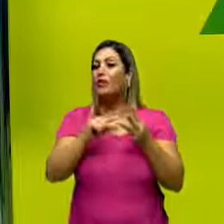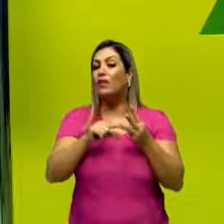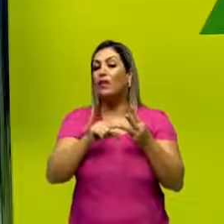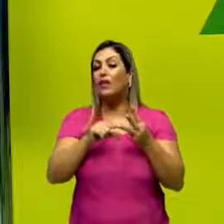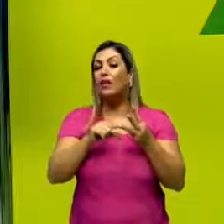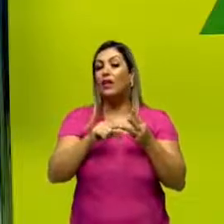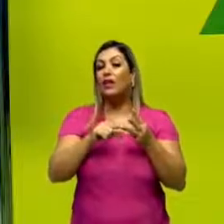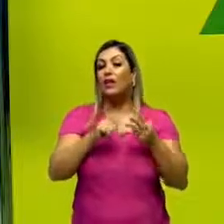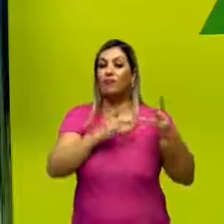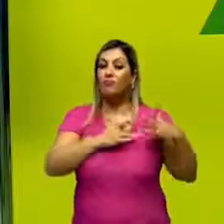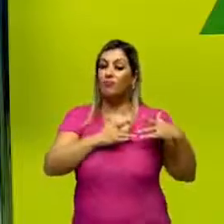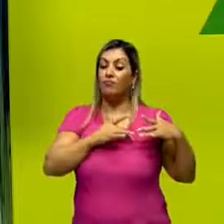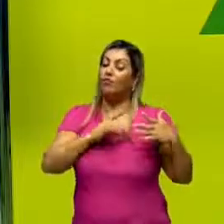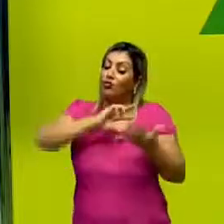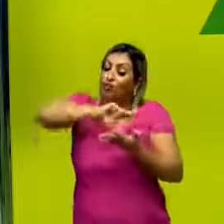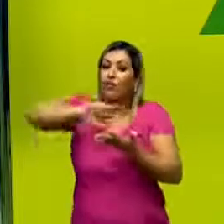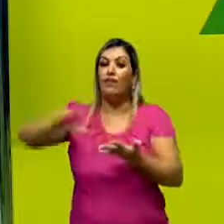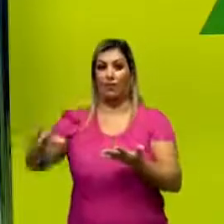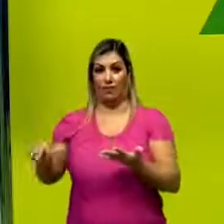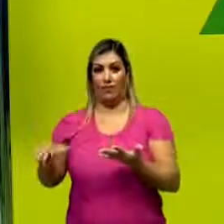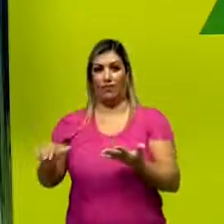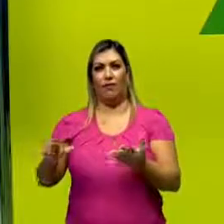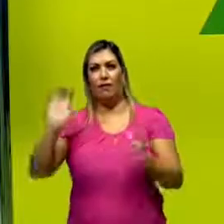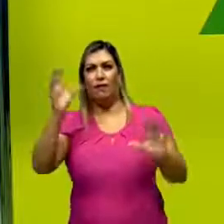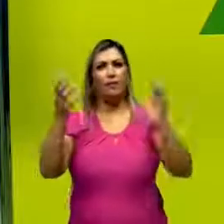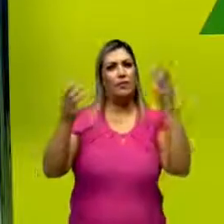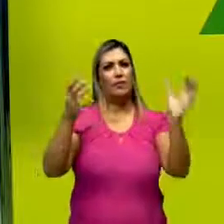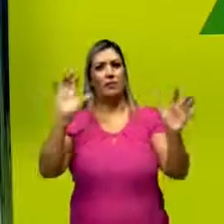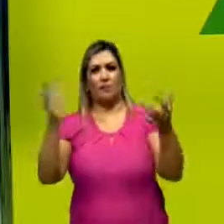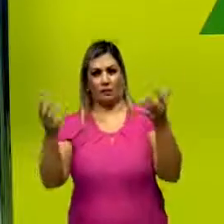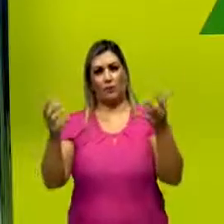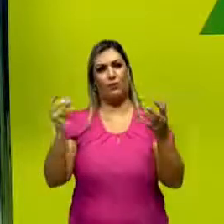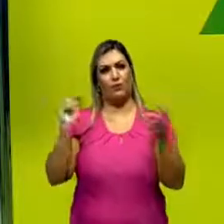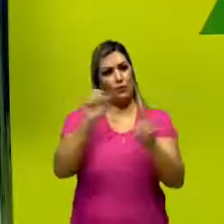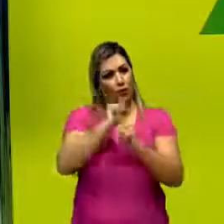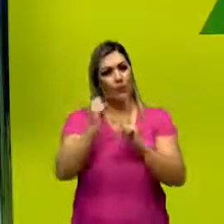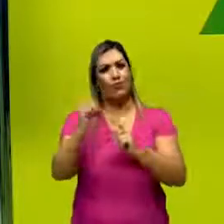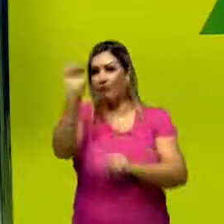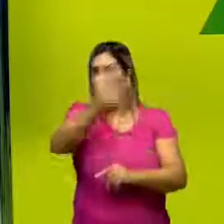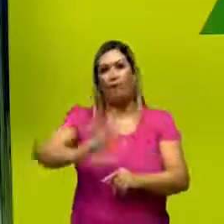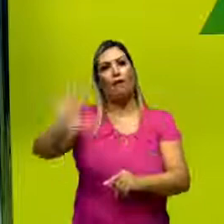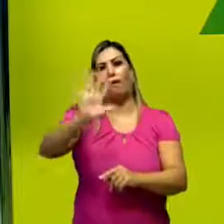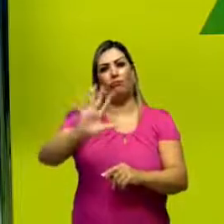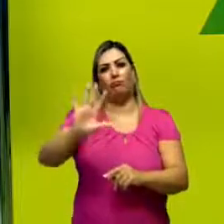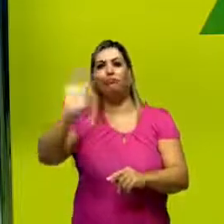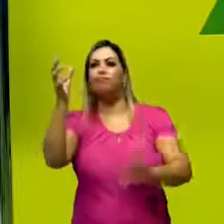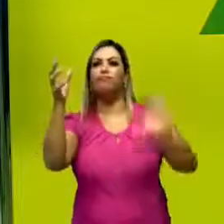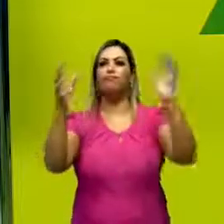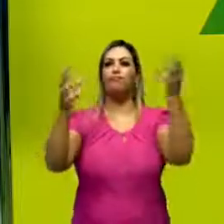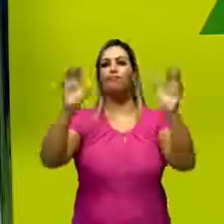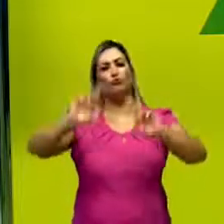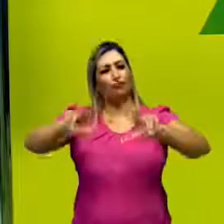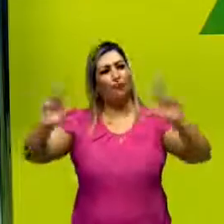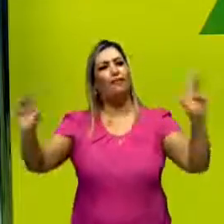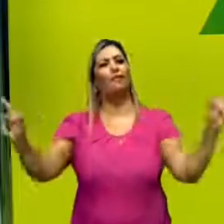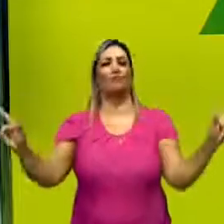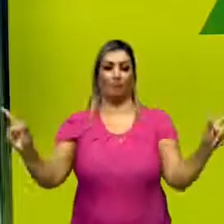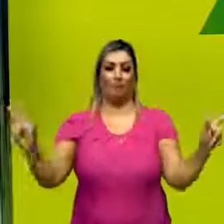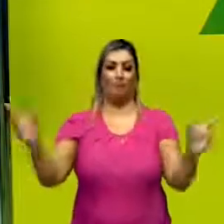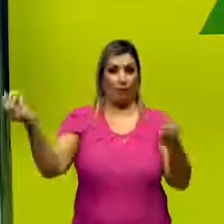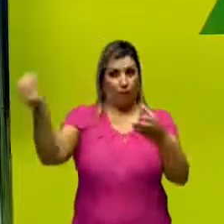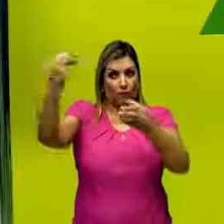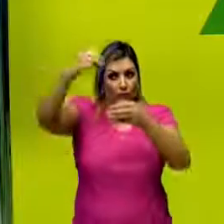caráter da generalidade. Que são fenômenos sociais que são gerais para todos os indivíduos. Eles vão